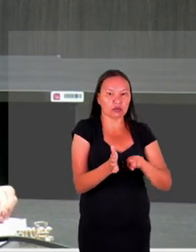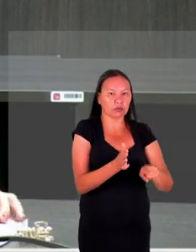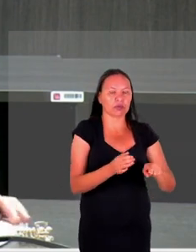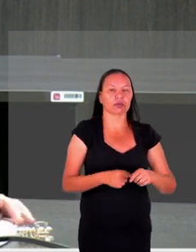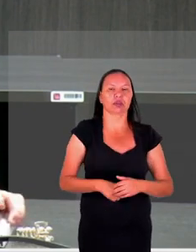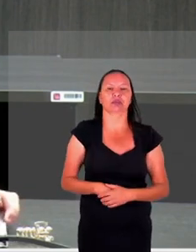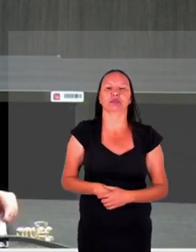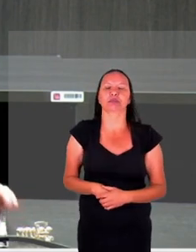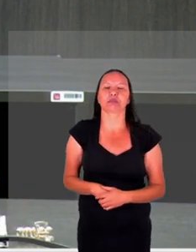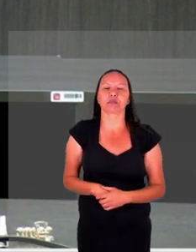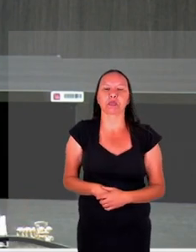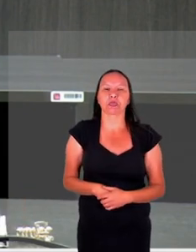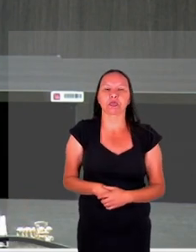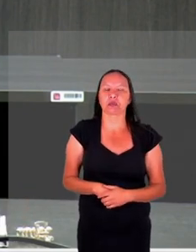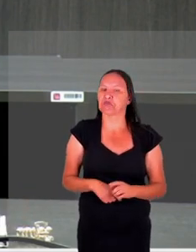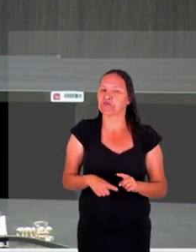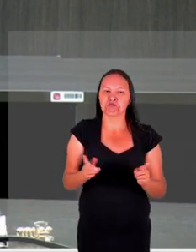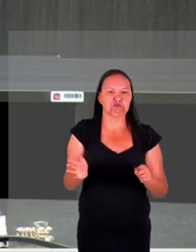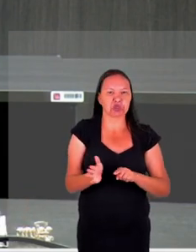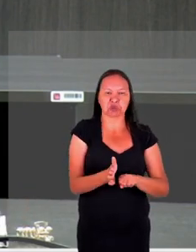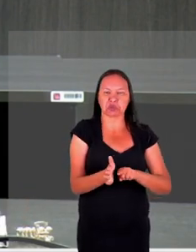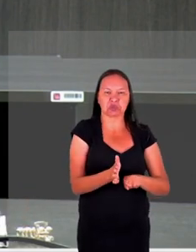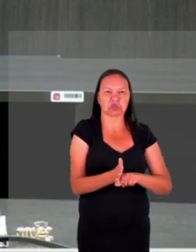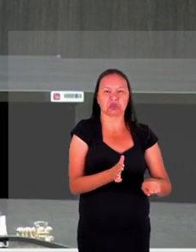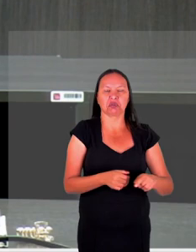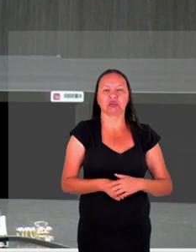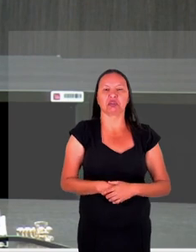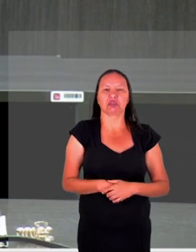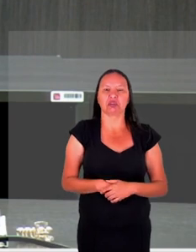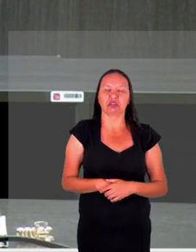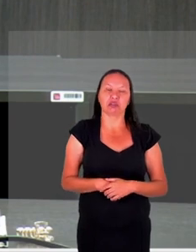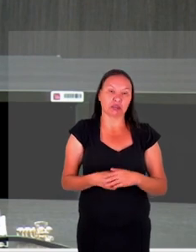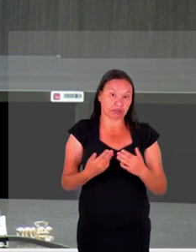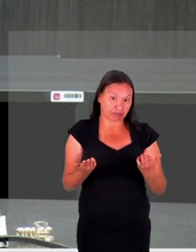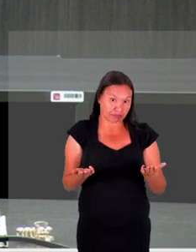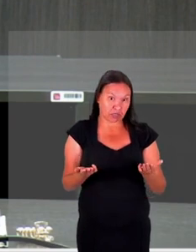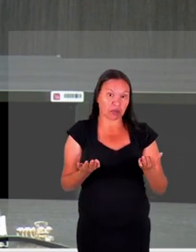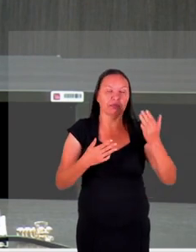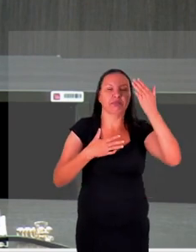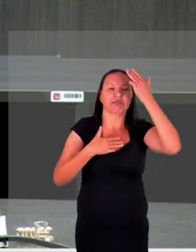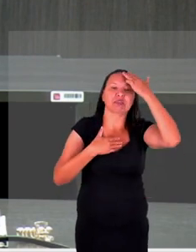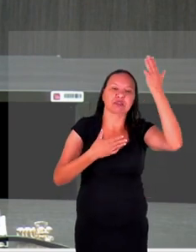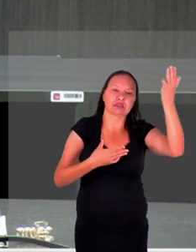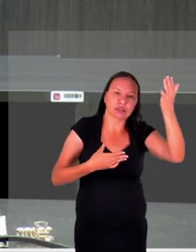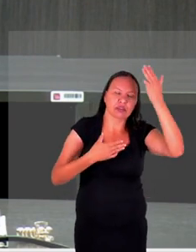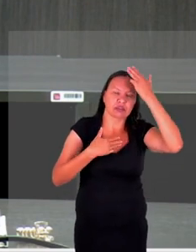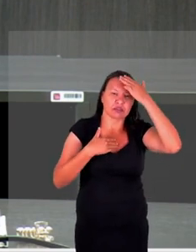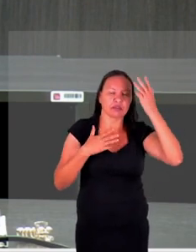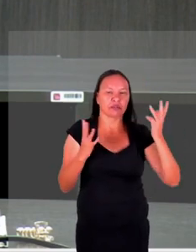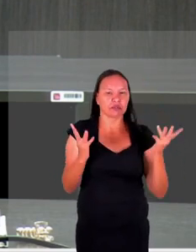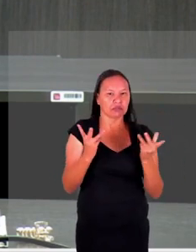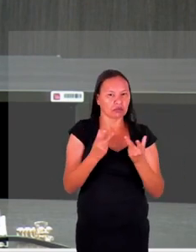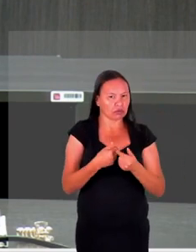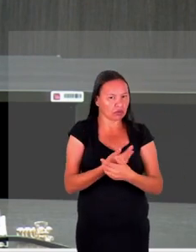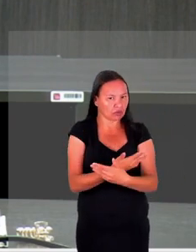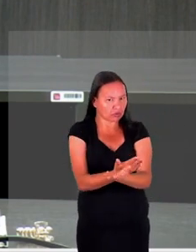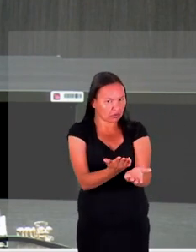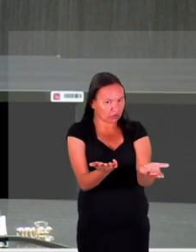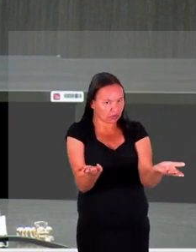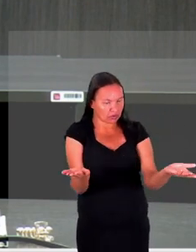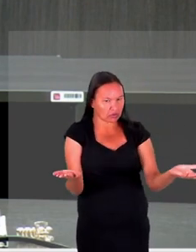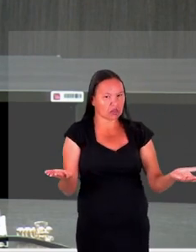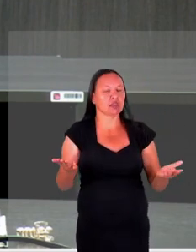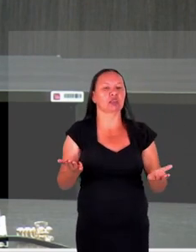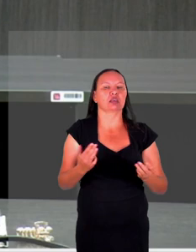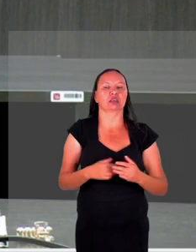nenhuma outra pergunta então eu só tenho a agradecer a todos vocês ao Vladimir